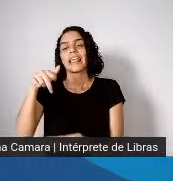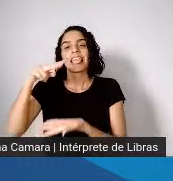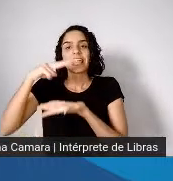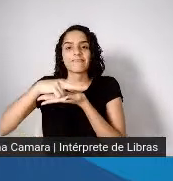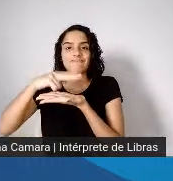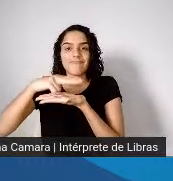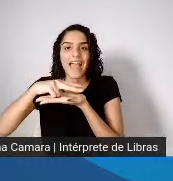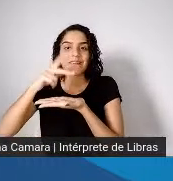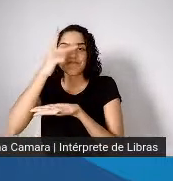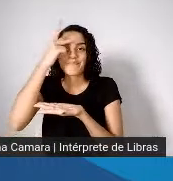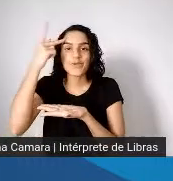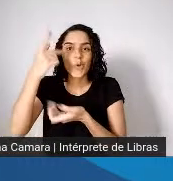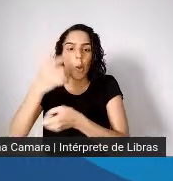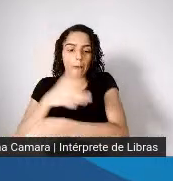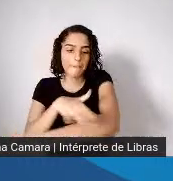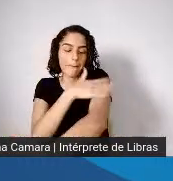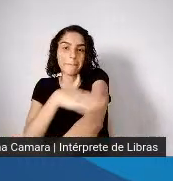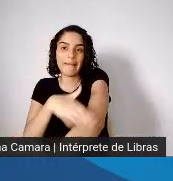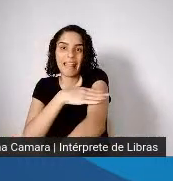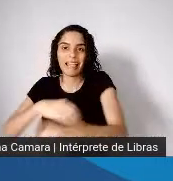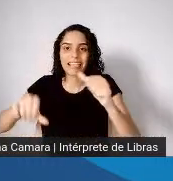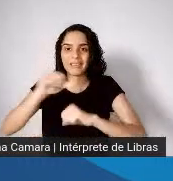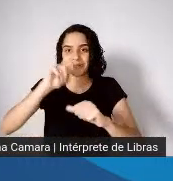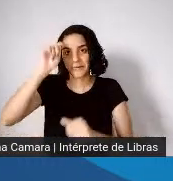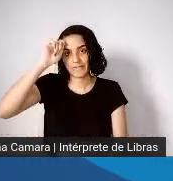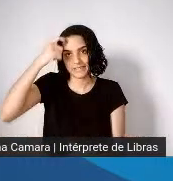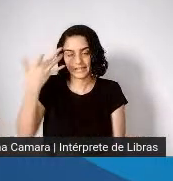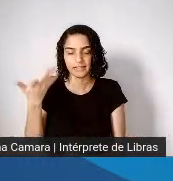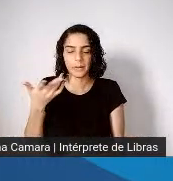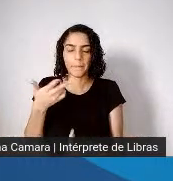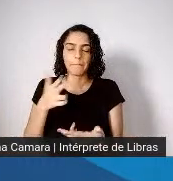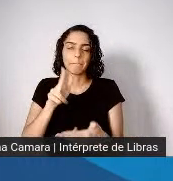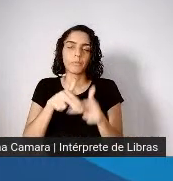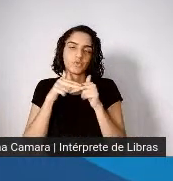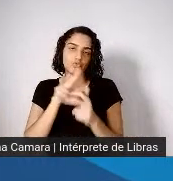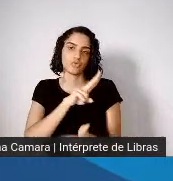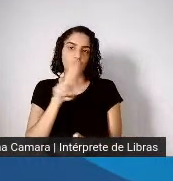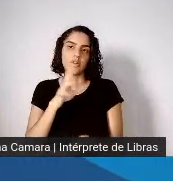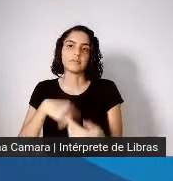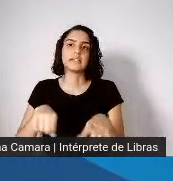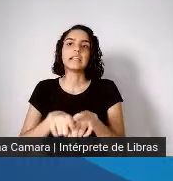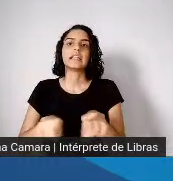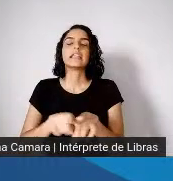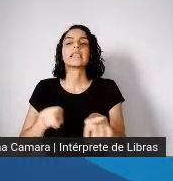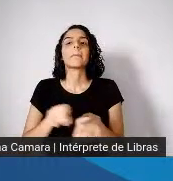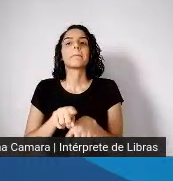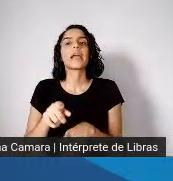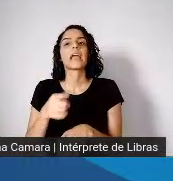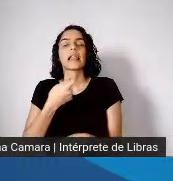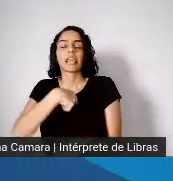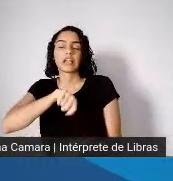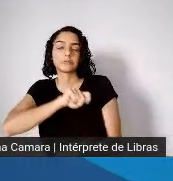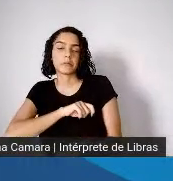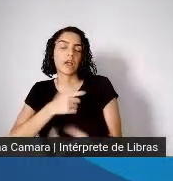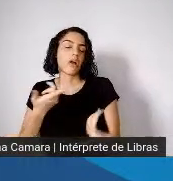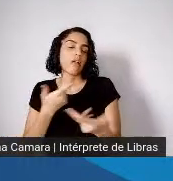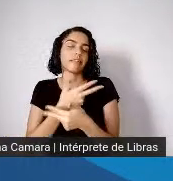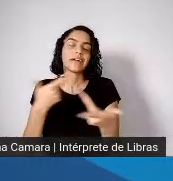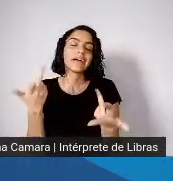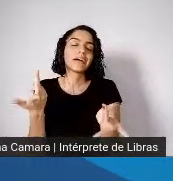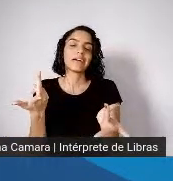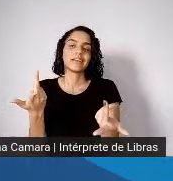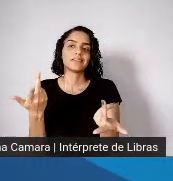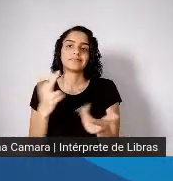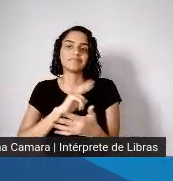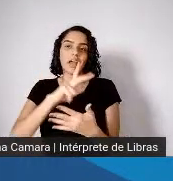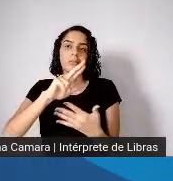varíola, a gripe espanhola, como já foi bem dito aqui anteriormente pelo nosso querido professor Maurício Barreto, e naquela época teve